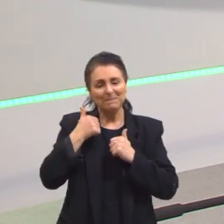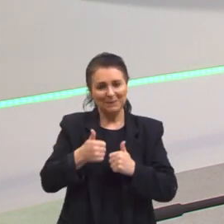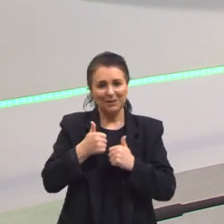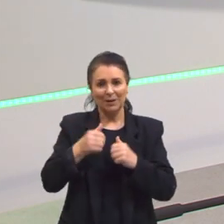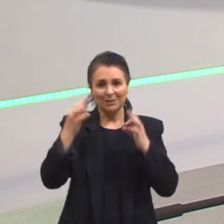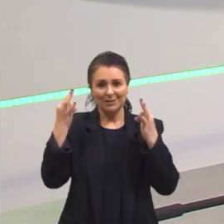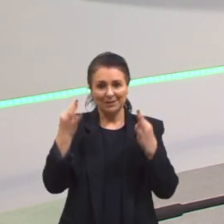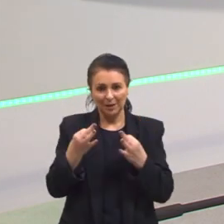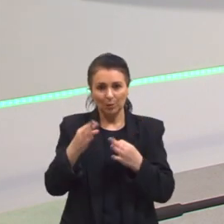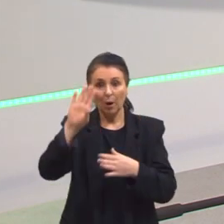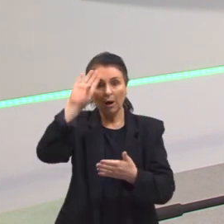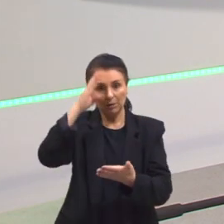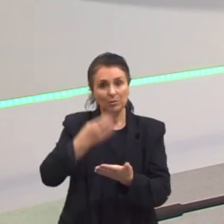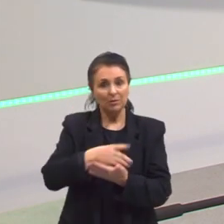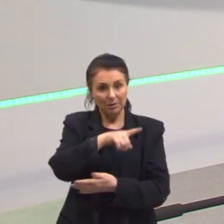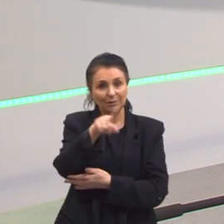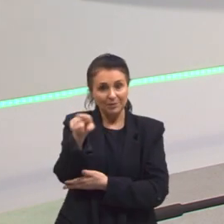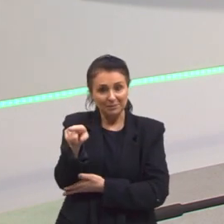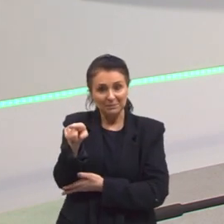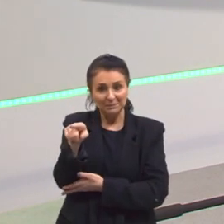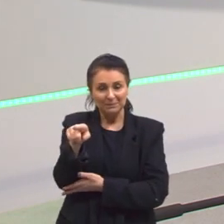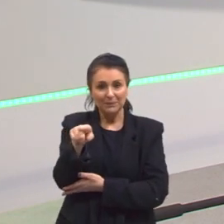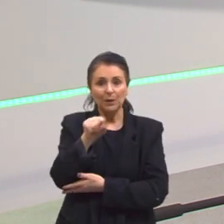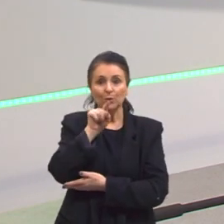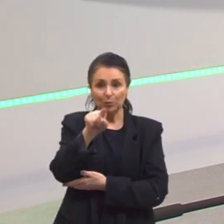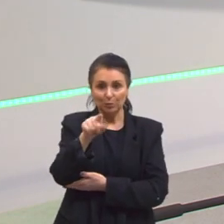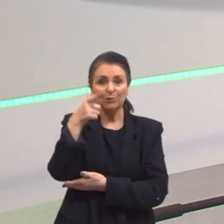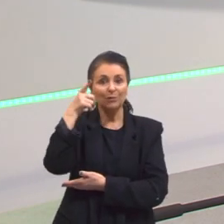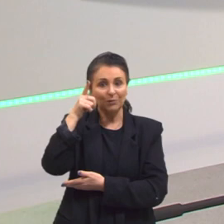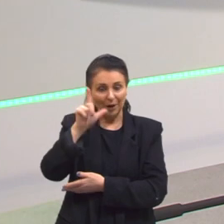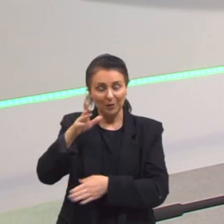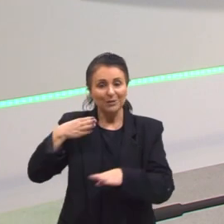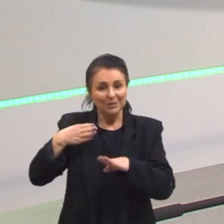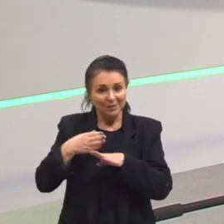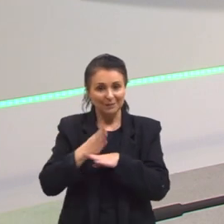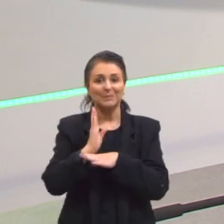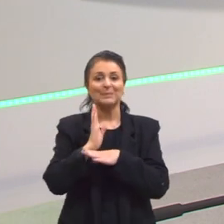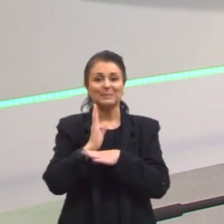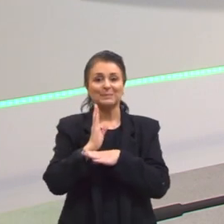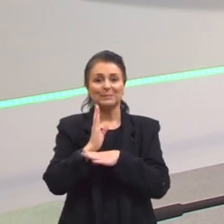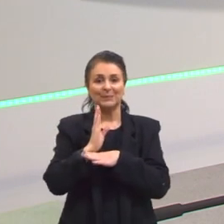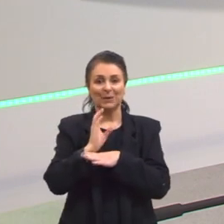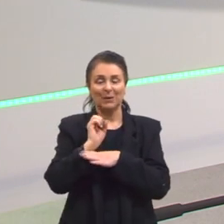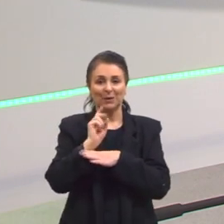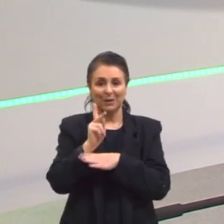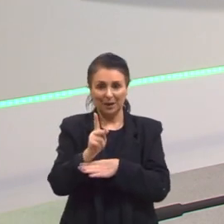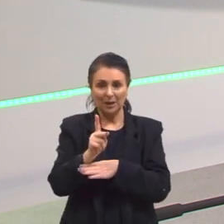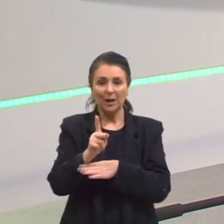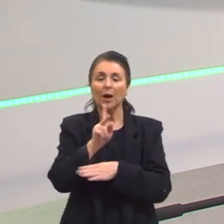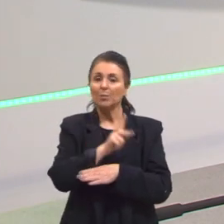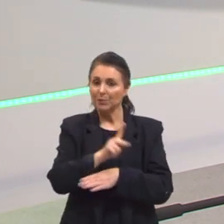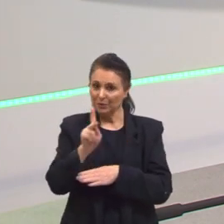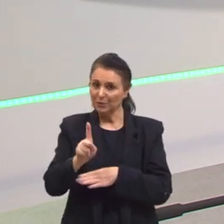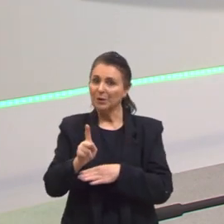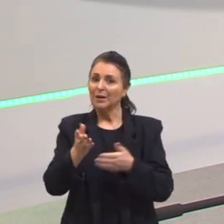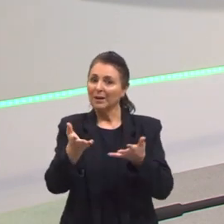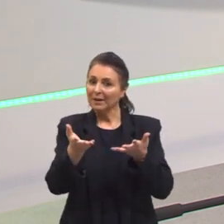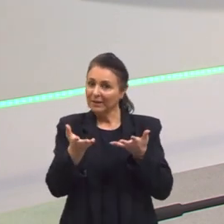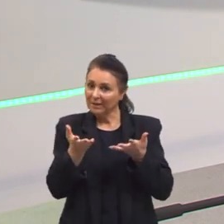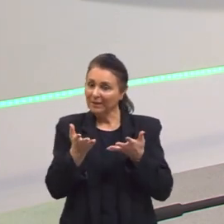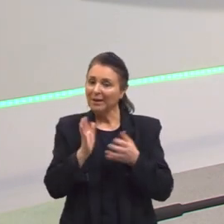certo? Acredite em você, você vai passar, você vai conseguir, tá bom? E nós estaremos aqui para te auxiliar.